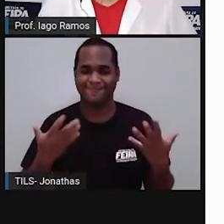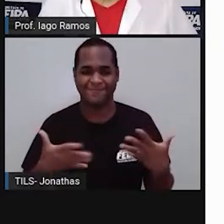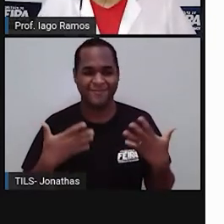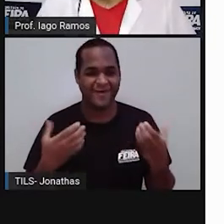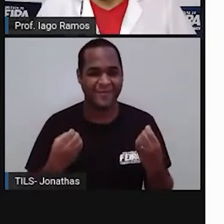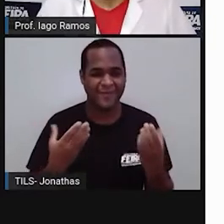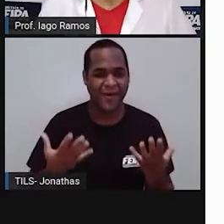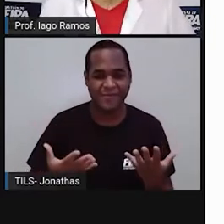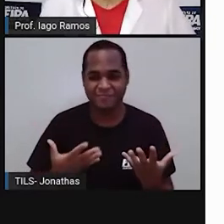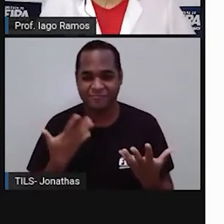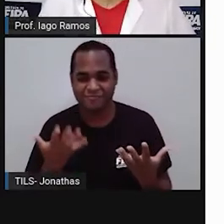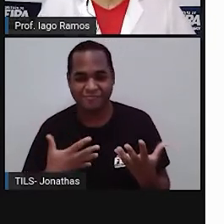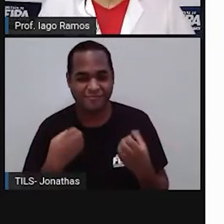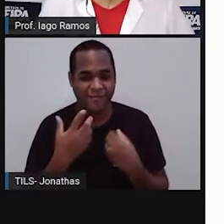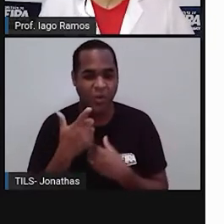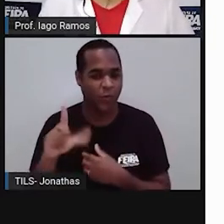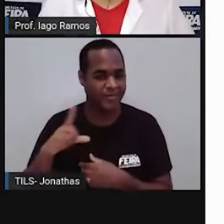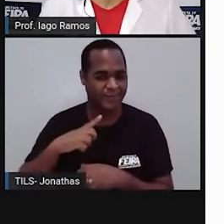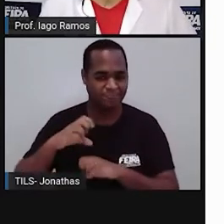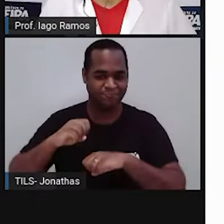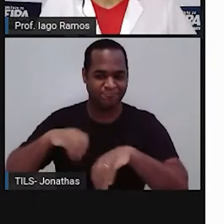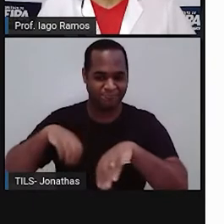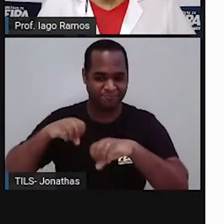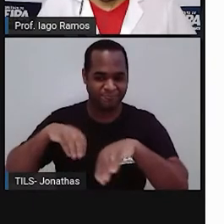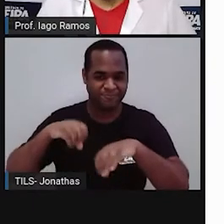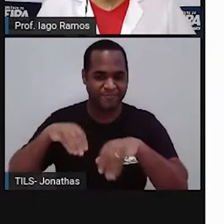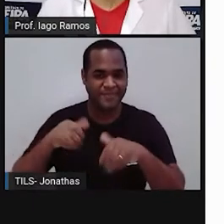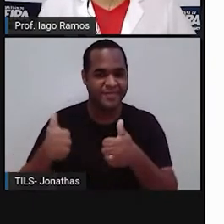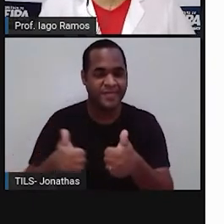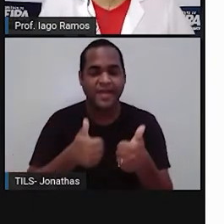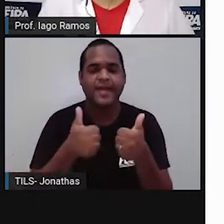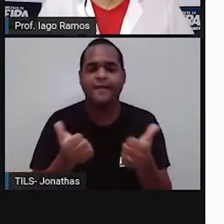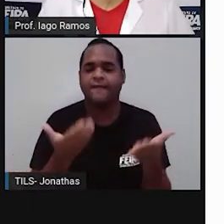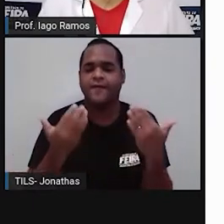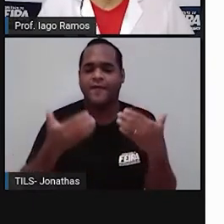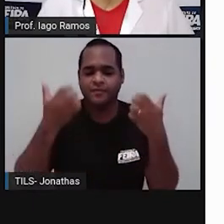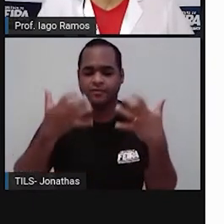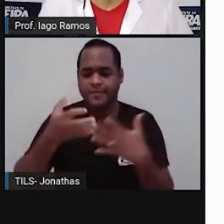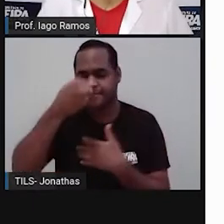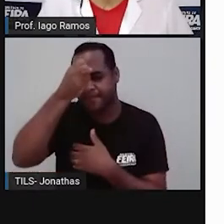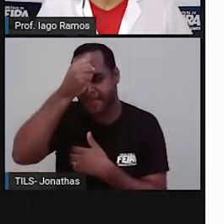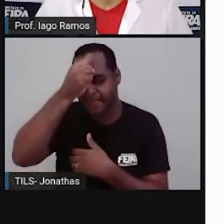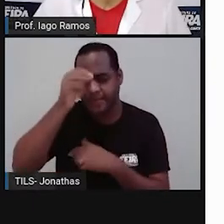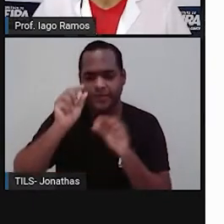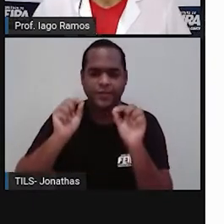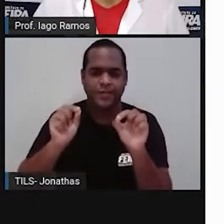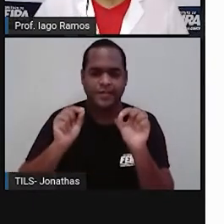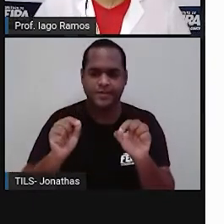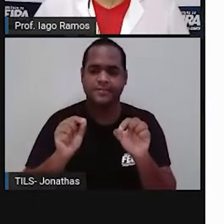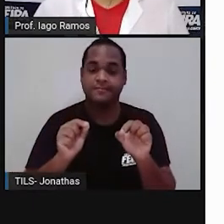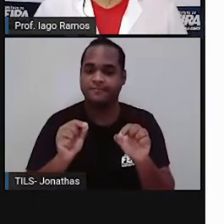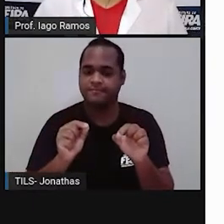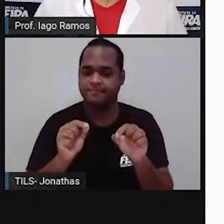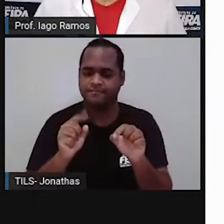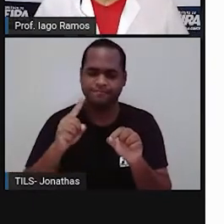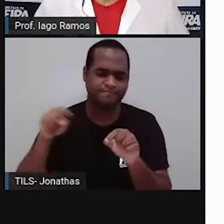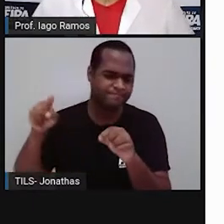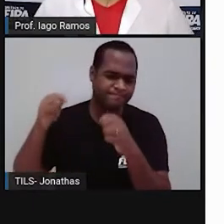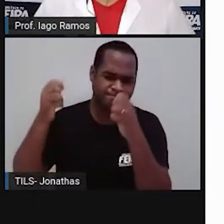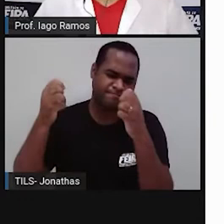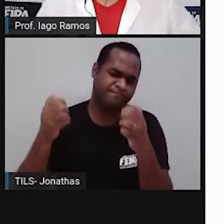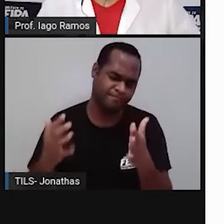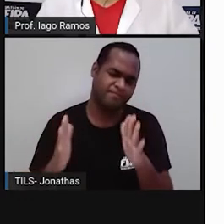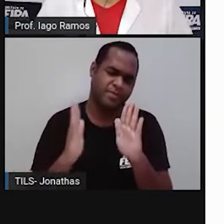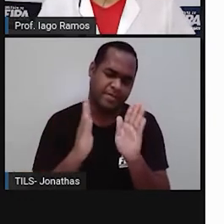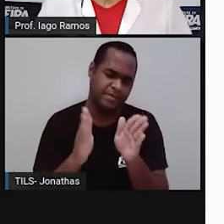empolgada pra mais uma de nossas aulas? Vamos lá, o que é a gente vai aprender? Bom, nas últimas aulas aí,